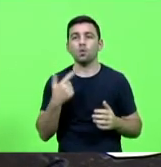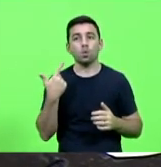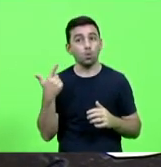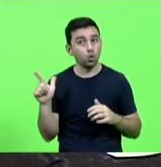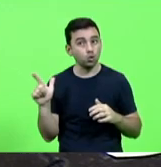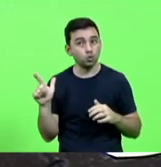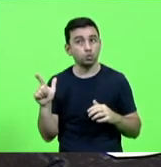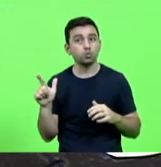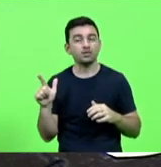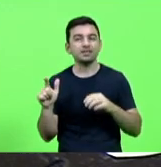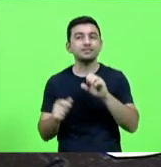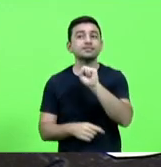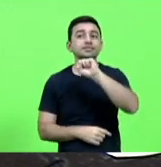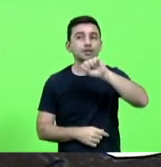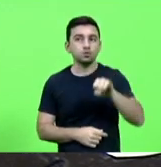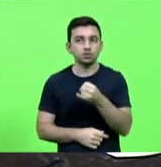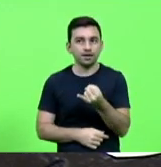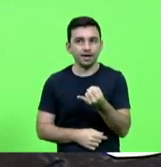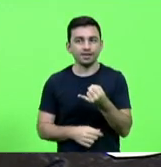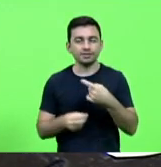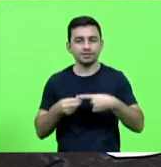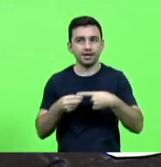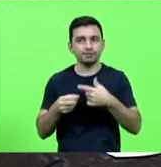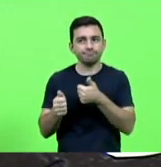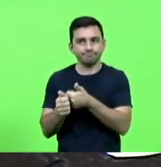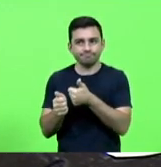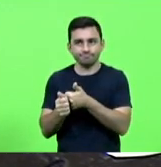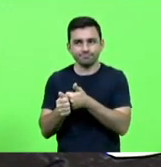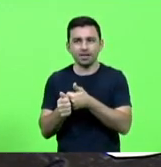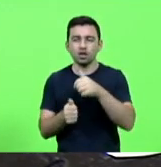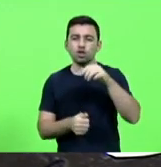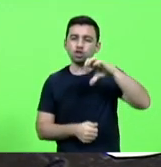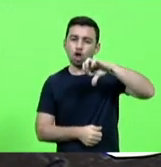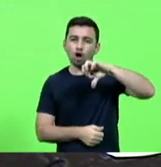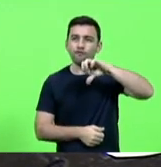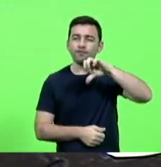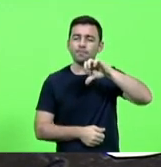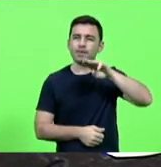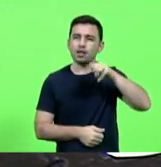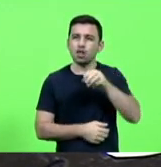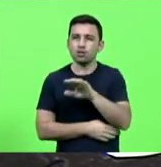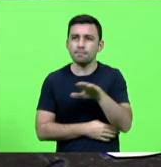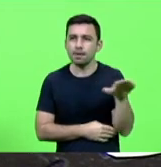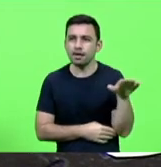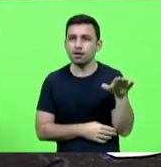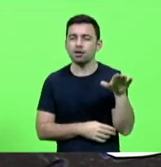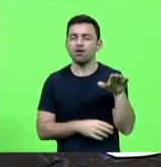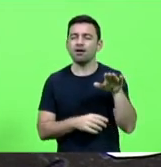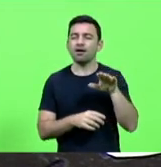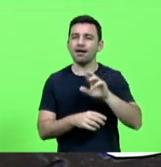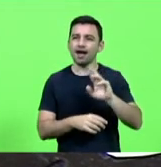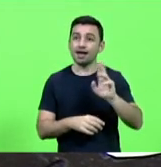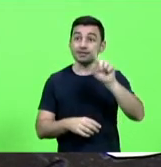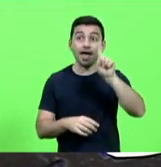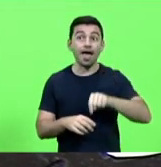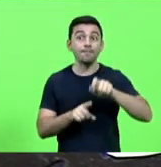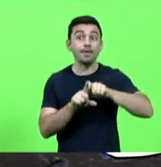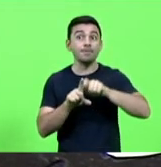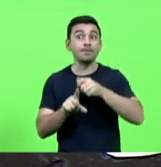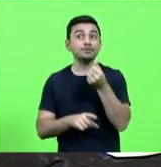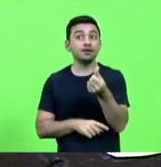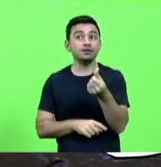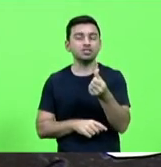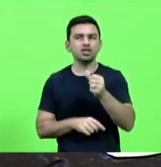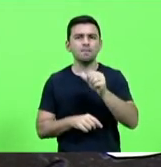aqui em São José nossa cidade vizinha 9 milhões e meio de reais em seis meses isso aqui é dinheiro que foi